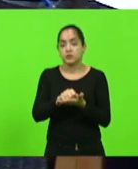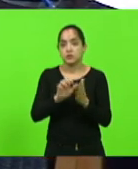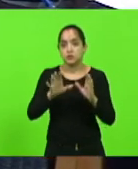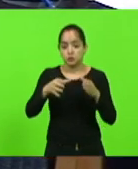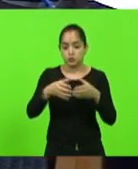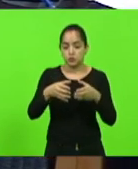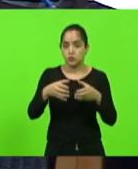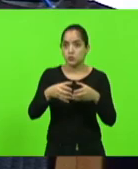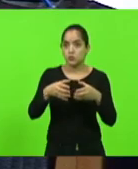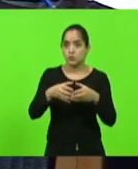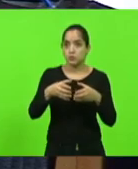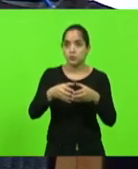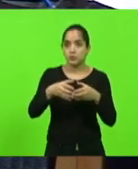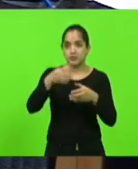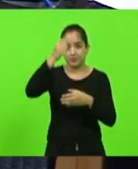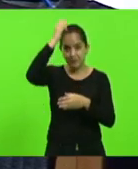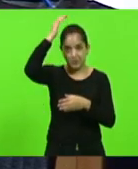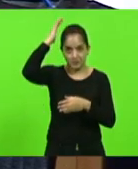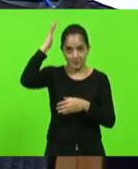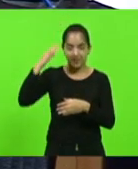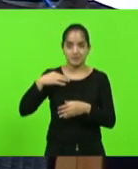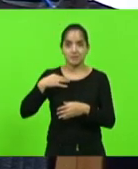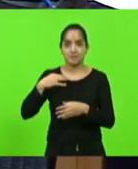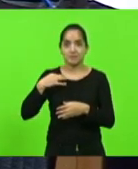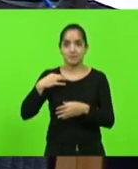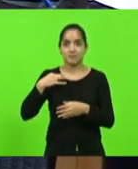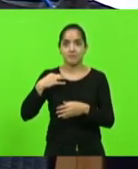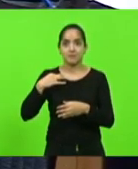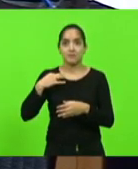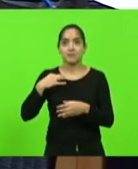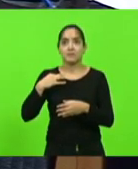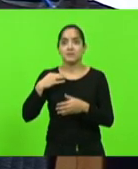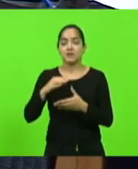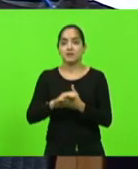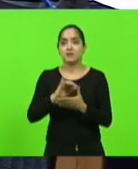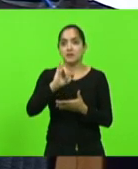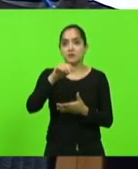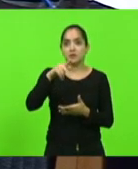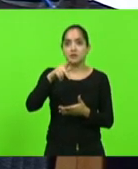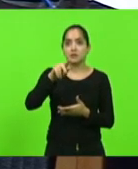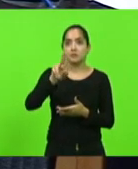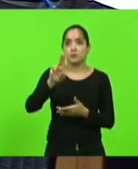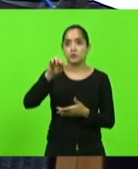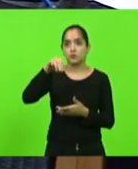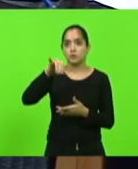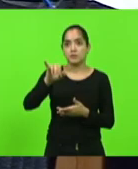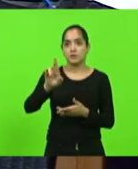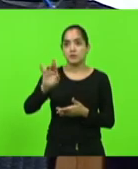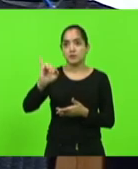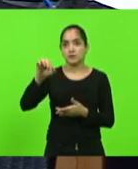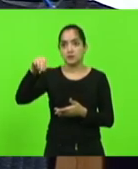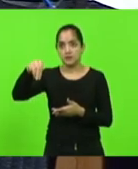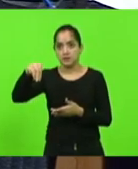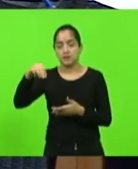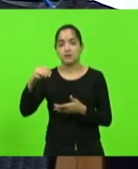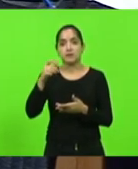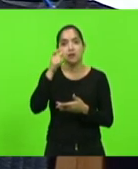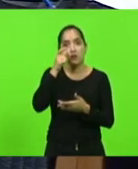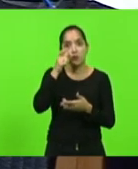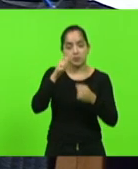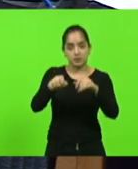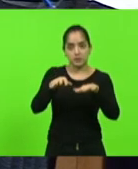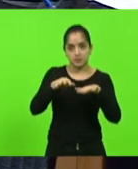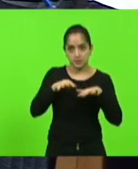voluntários de Ipumirim, que estão aqui acompanhando a sessão, estiveram conosco no gabinete,